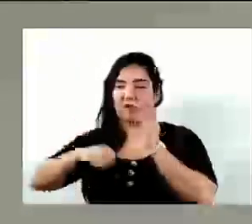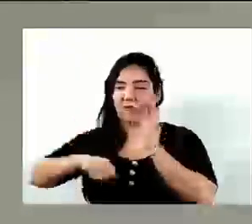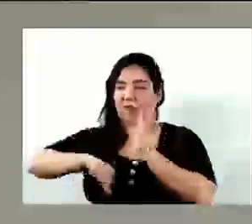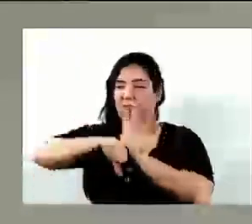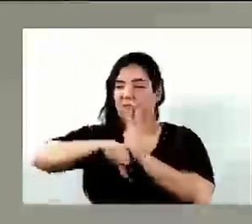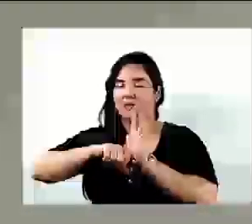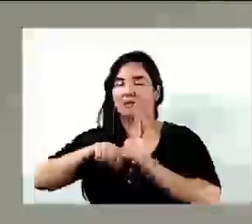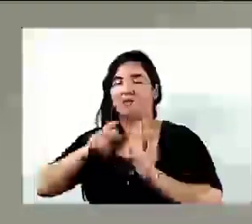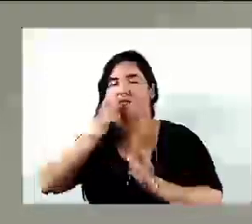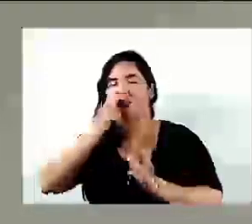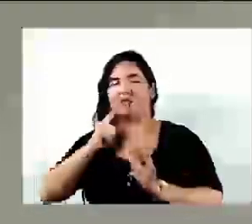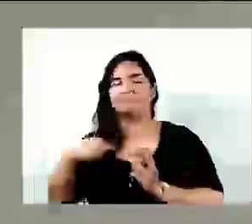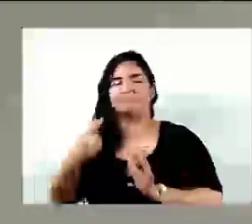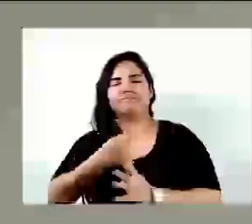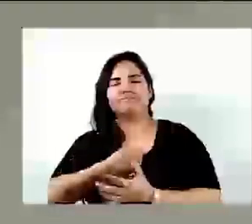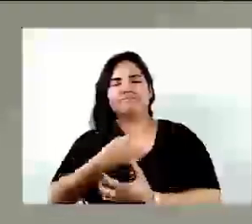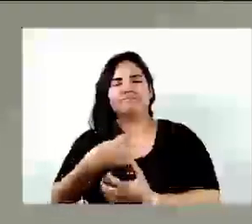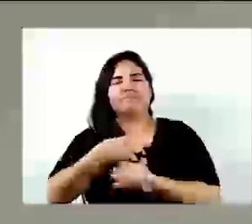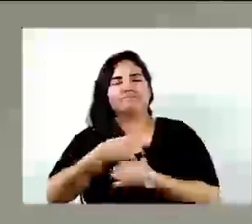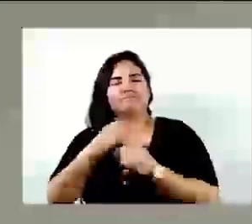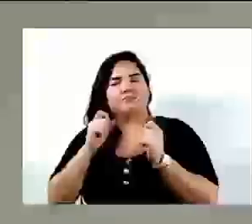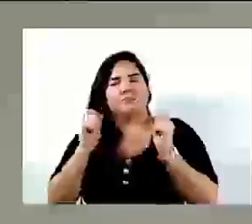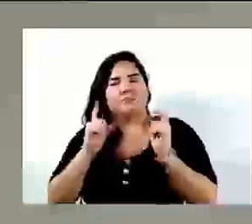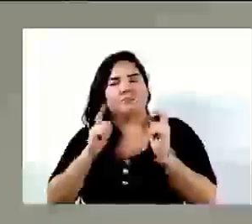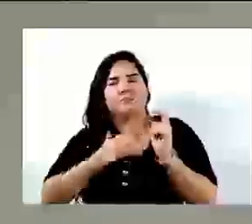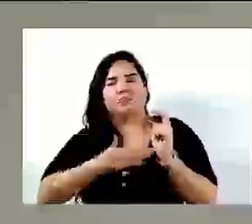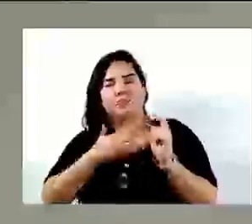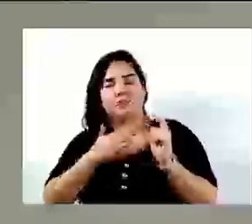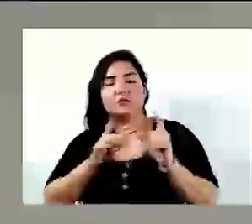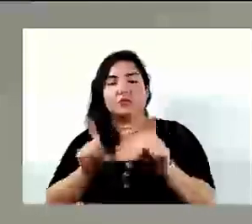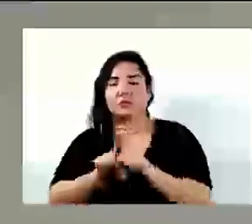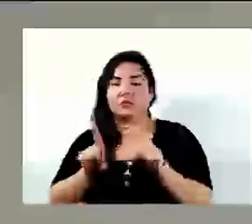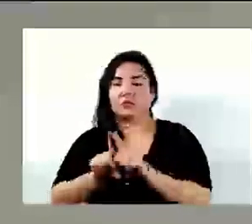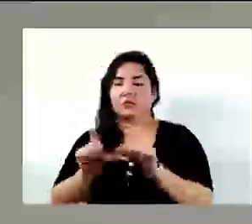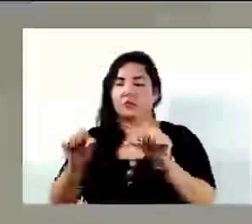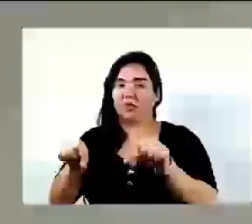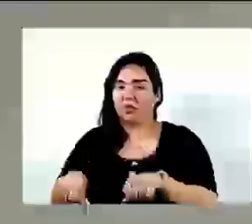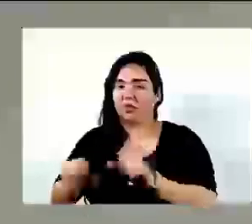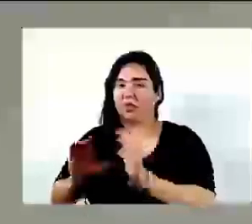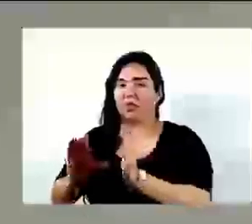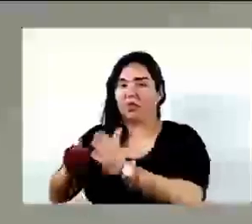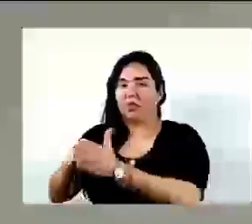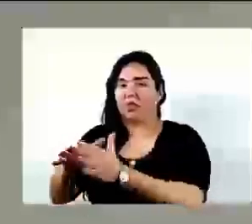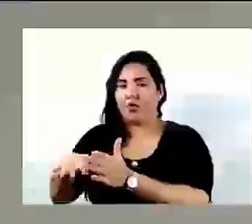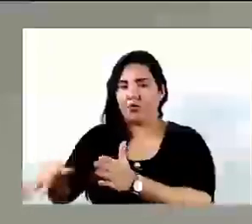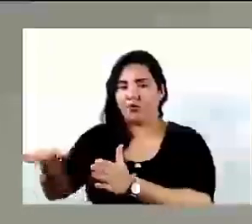que assusta a todos, mas, obviamente, que assusta ainda mais a comunidade escolar.